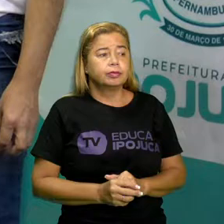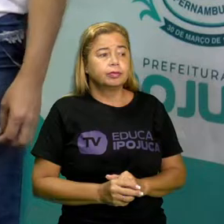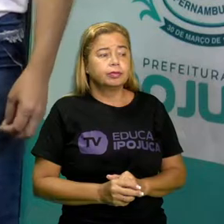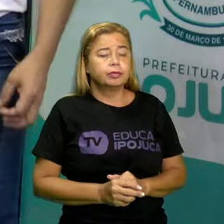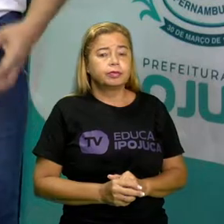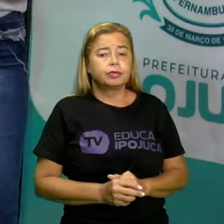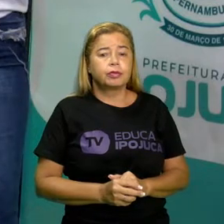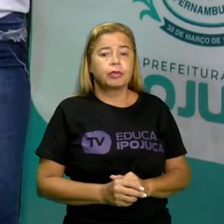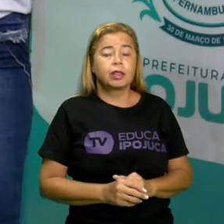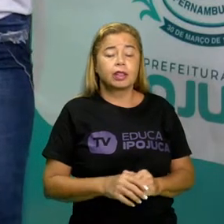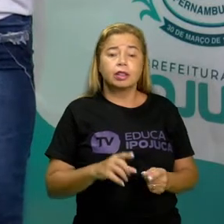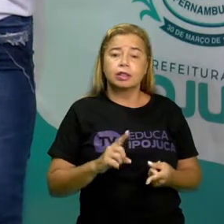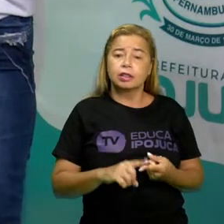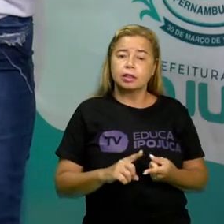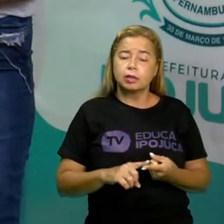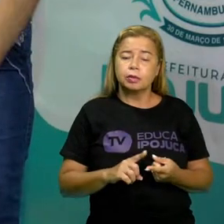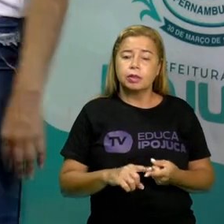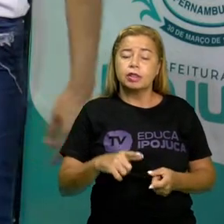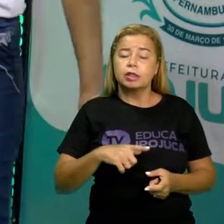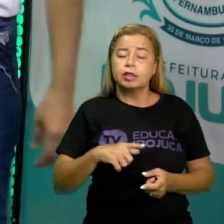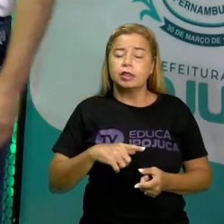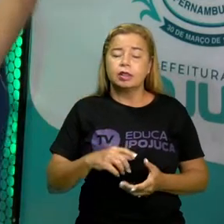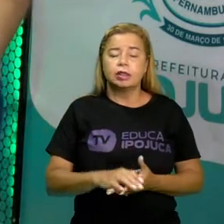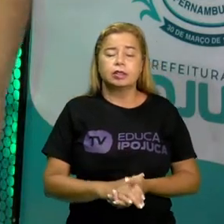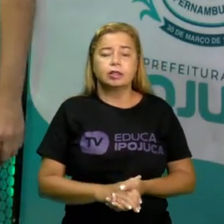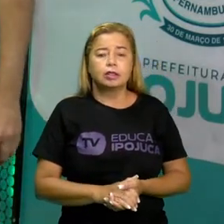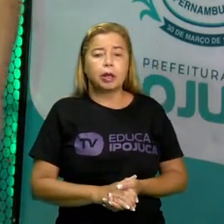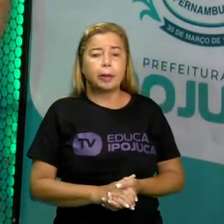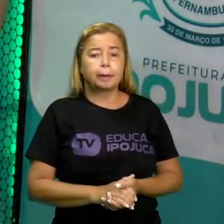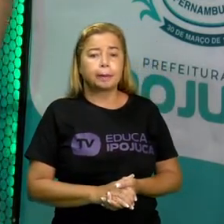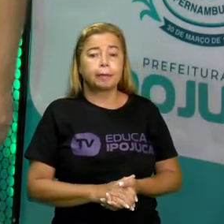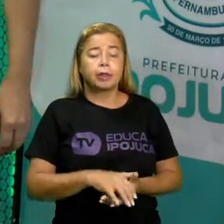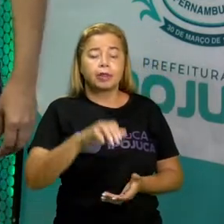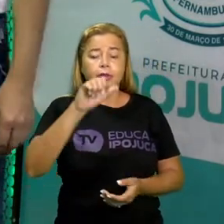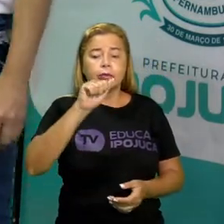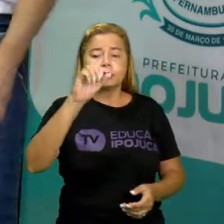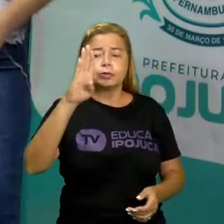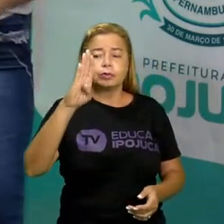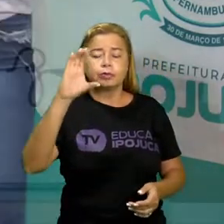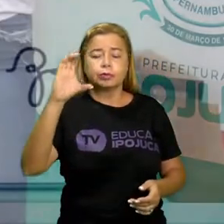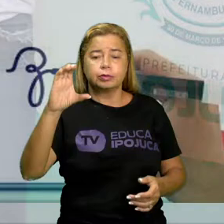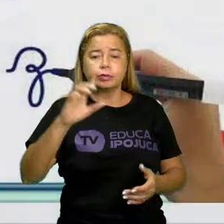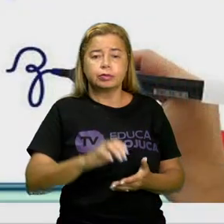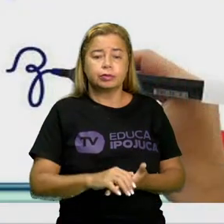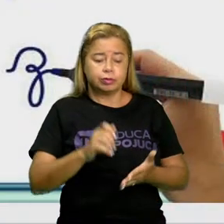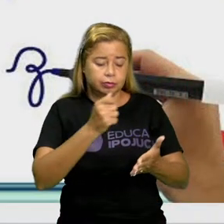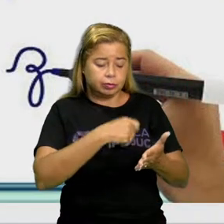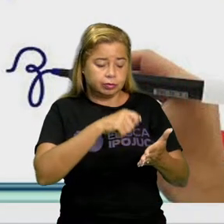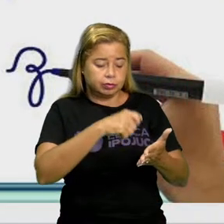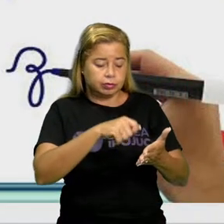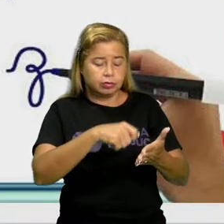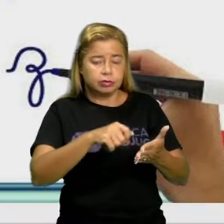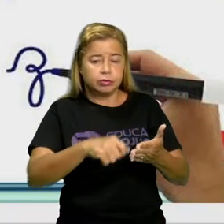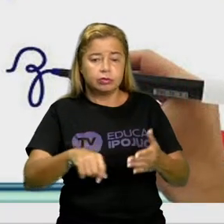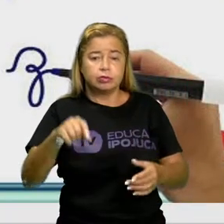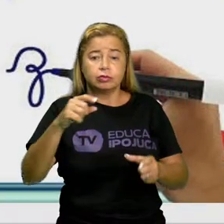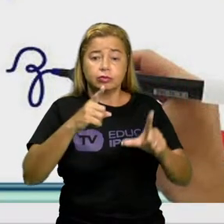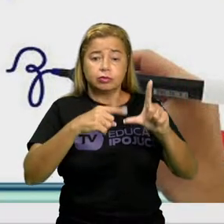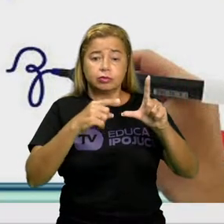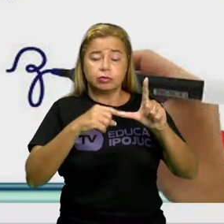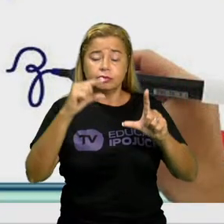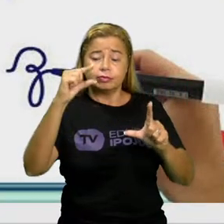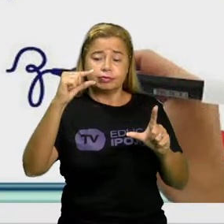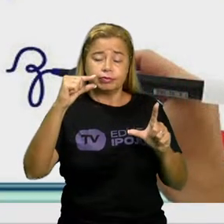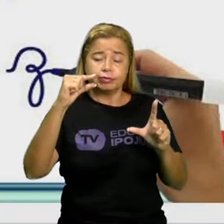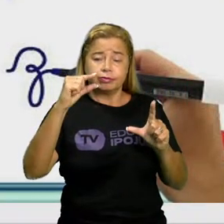Bom, também eu trouxe hoje para vocês o nosso alfabeto escrito em letras minúsculas.